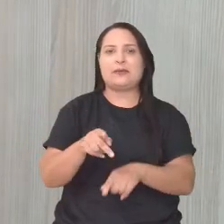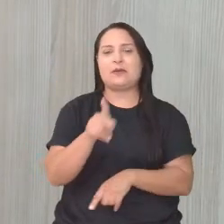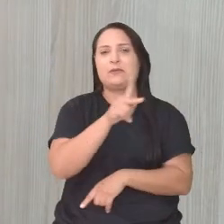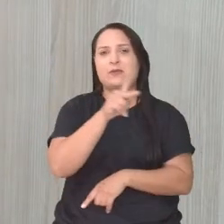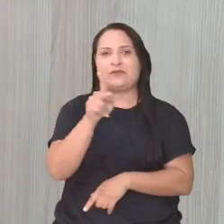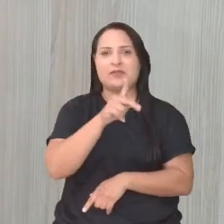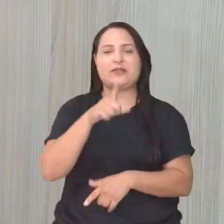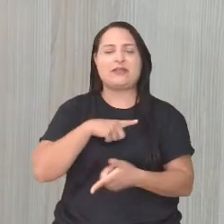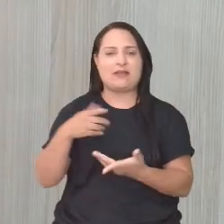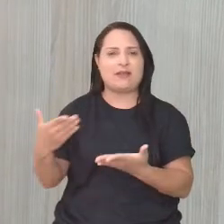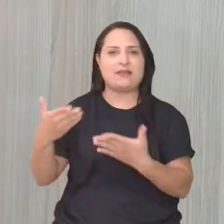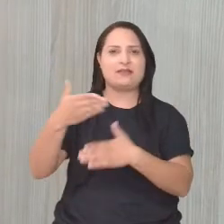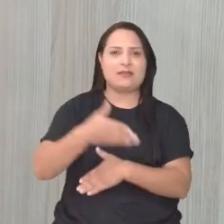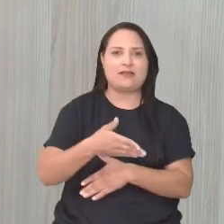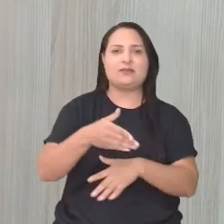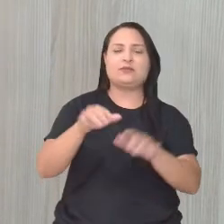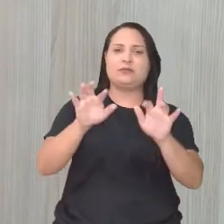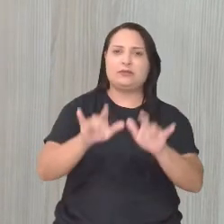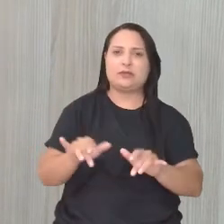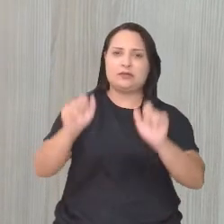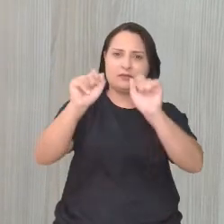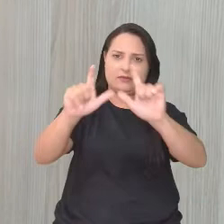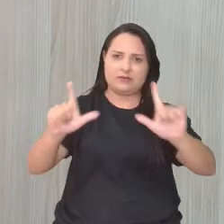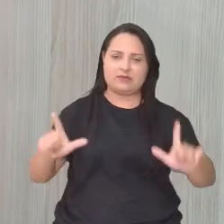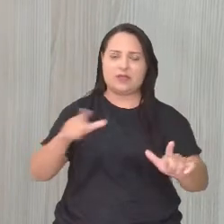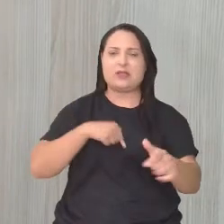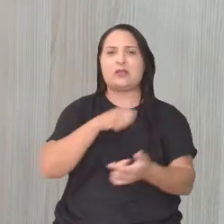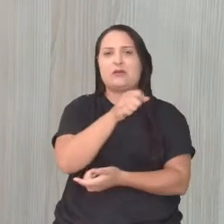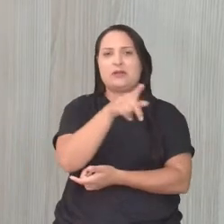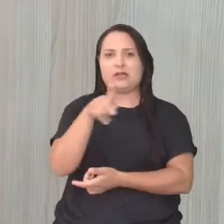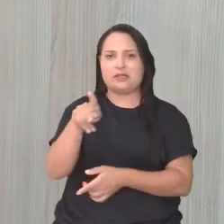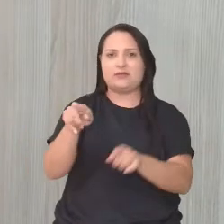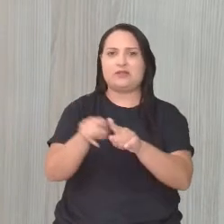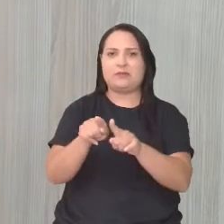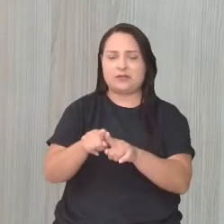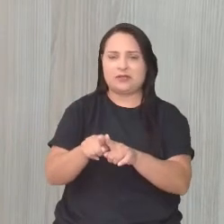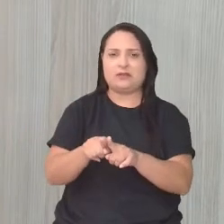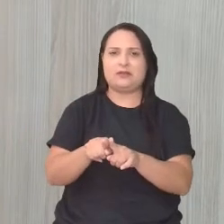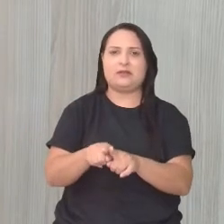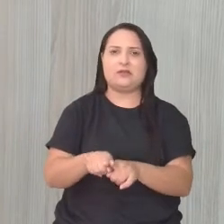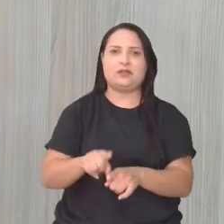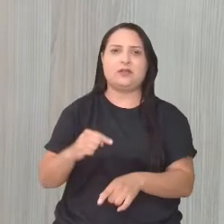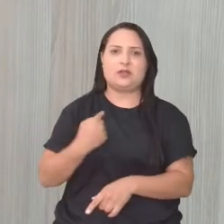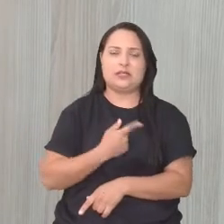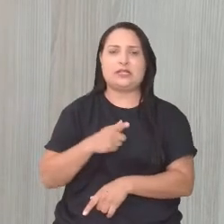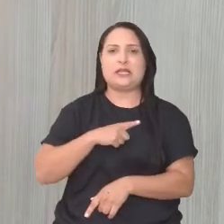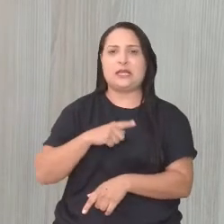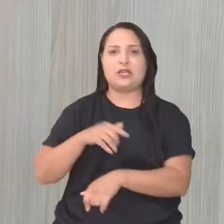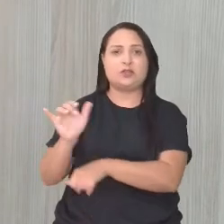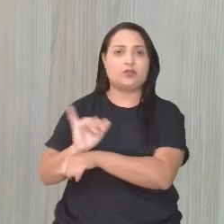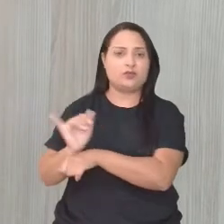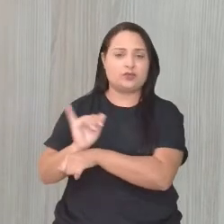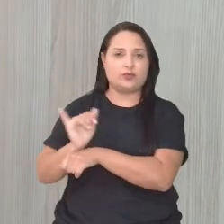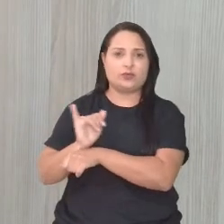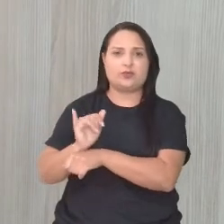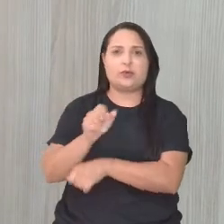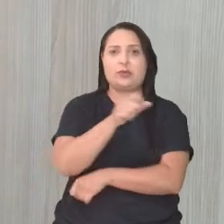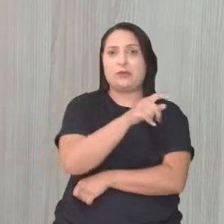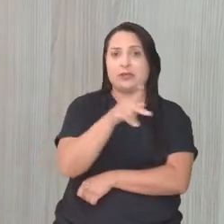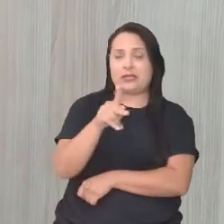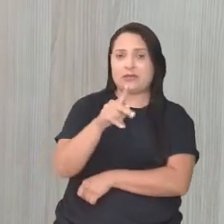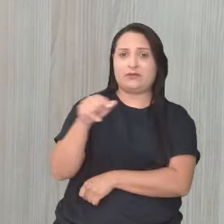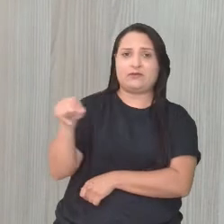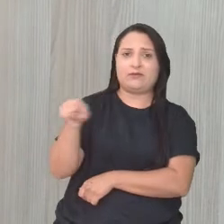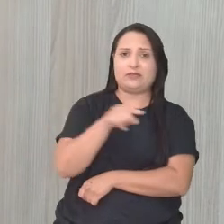acesso à nossa plataforma, aos nossos aplicativos, ao nosso aplicativo, né? Nós temos o canal do YouTube, o nosso aplicativo, você assiste aqui a